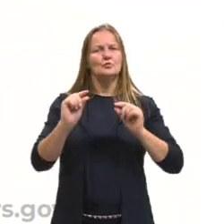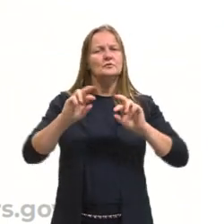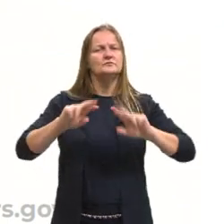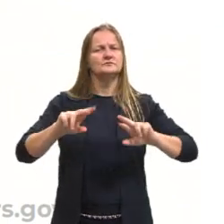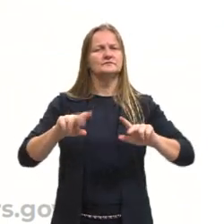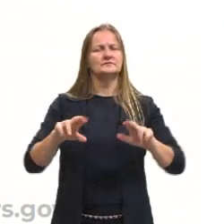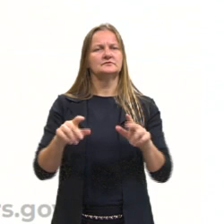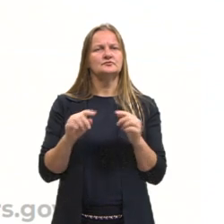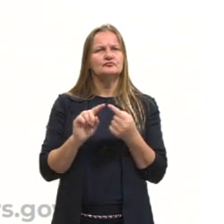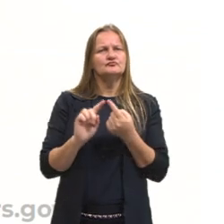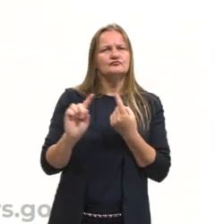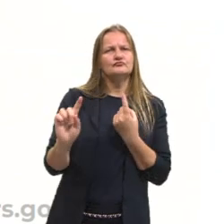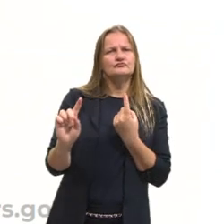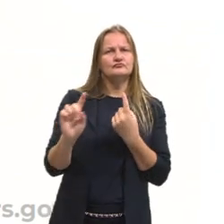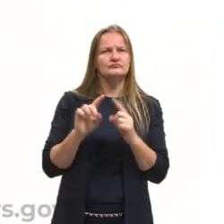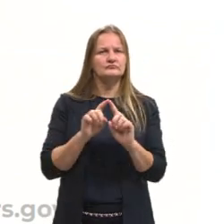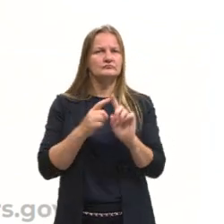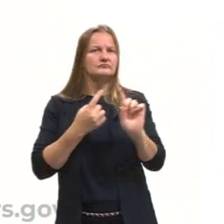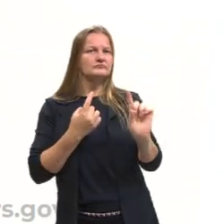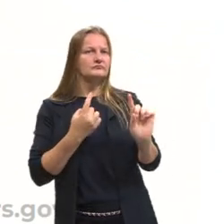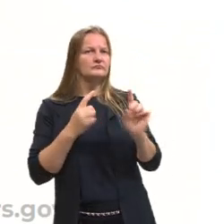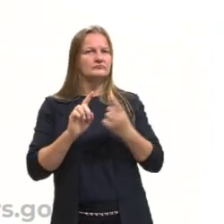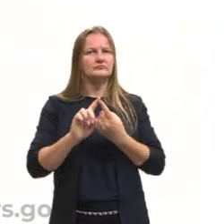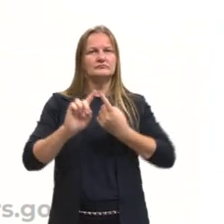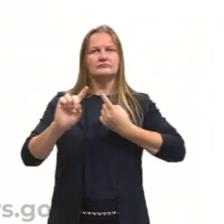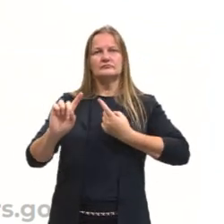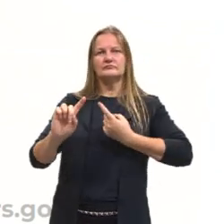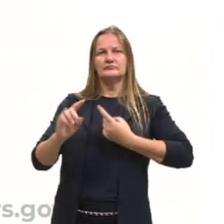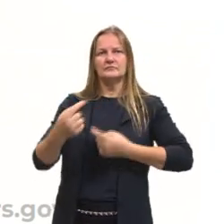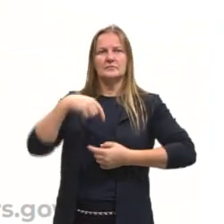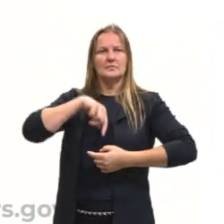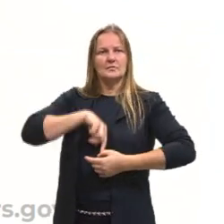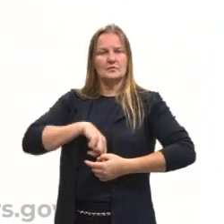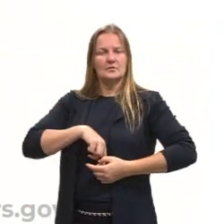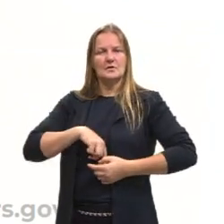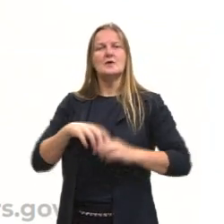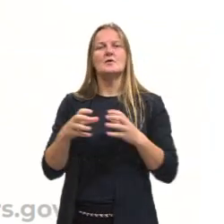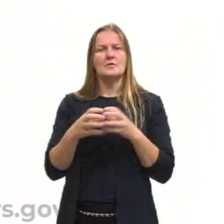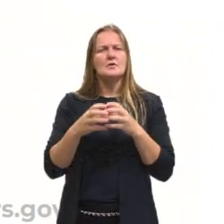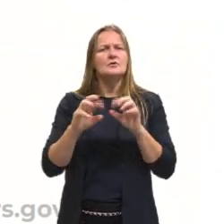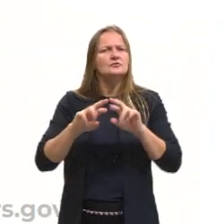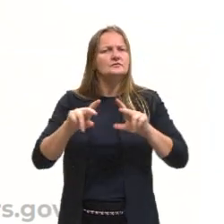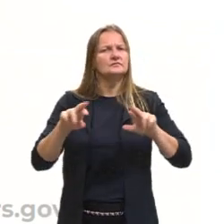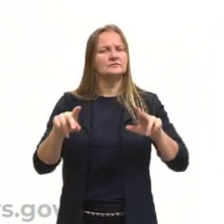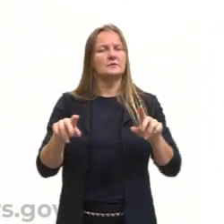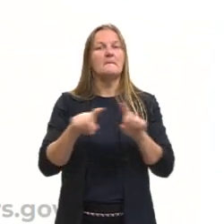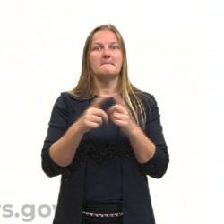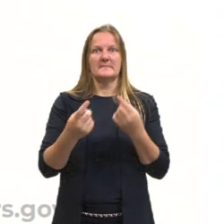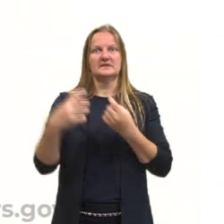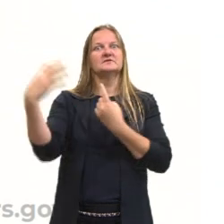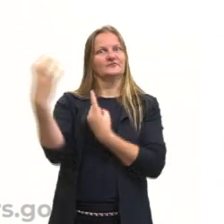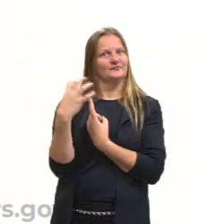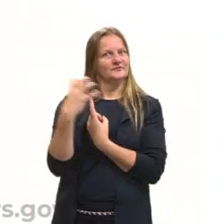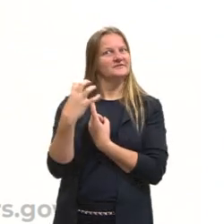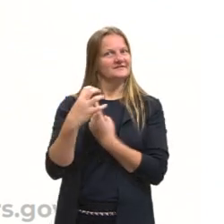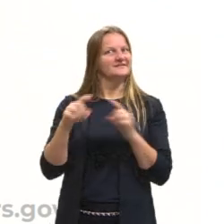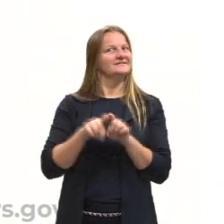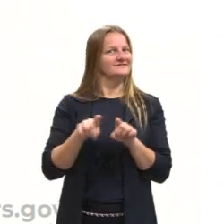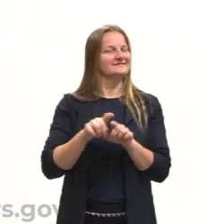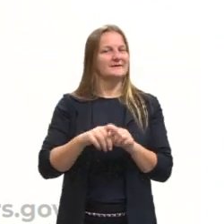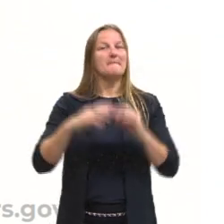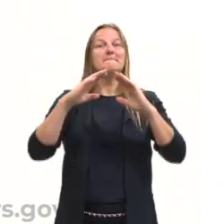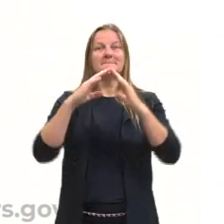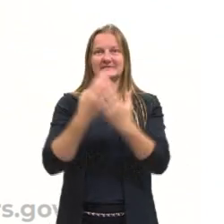algum distanciamento, nós já temos algumas subjetividades, algumas formações, mas que também nos influenciam. A